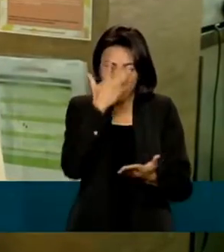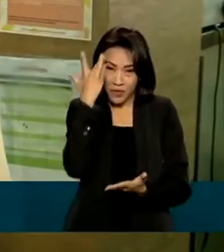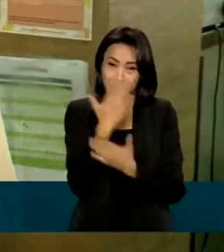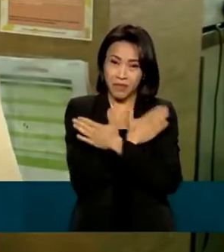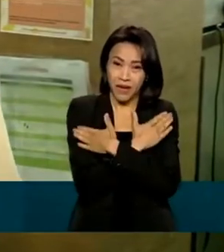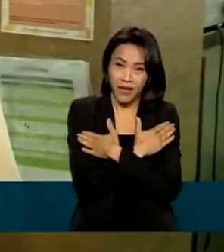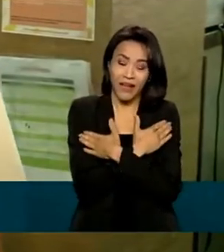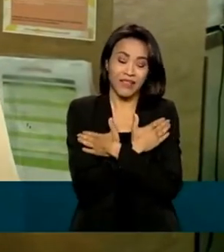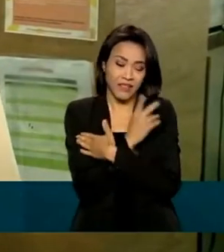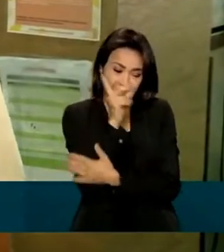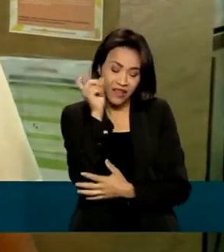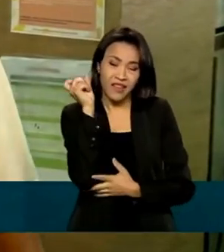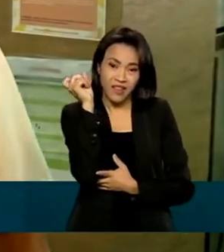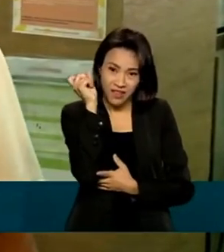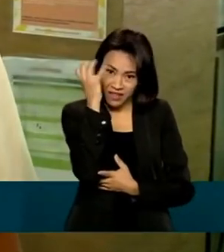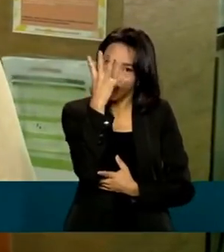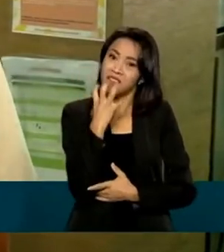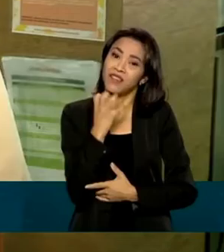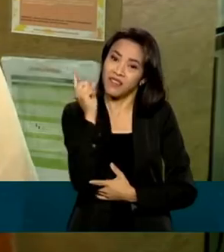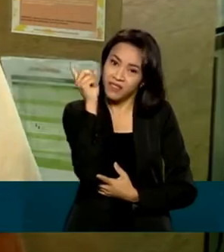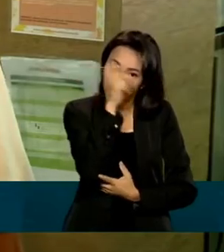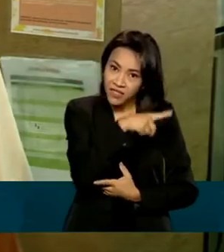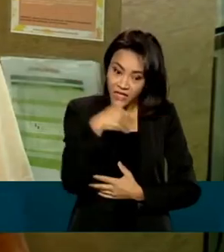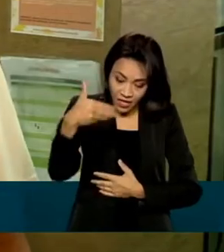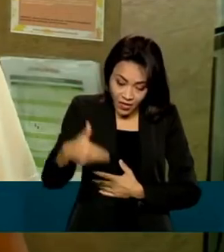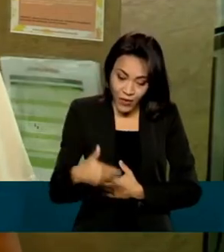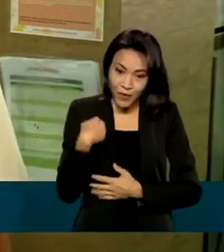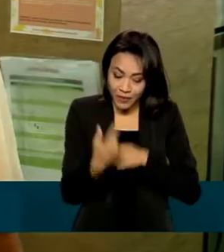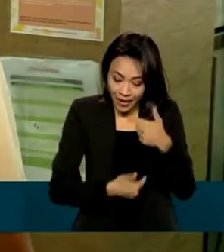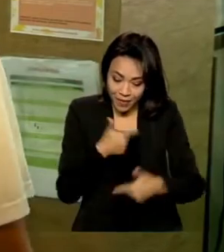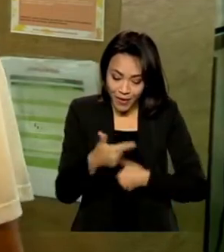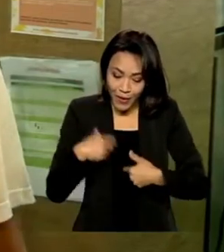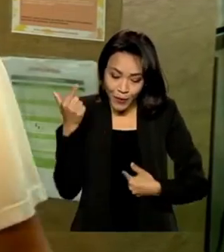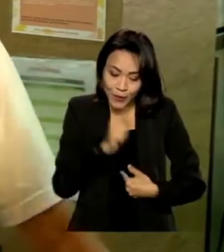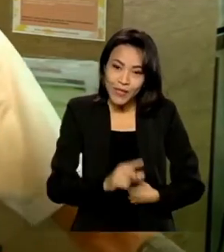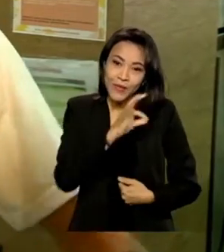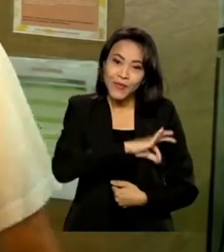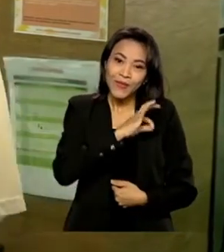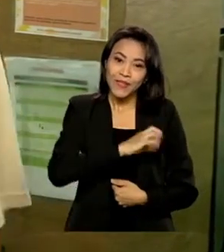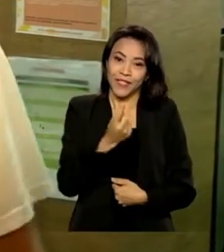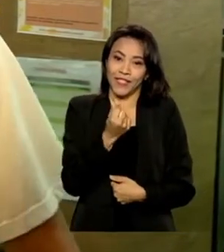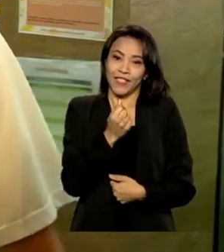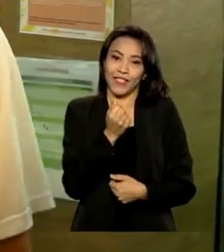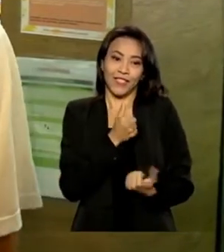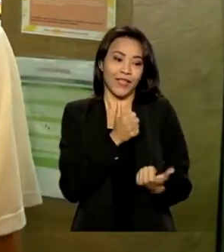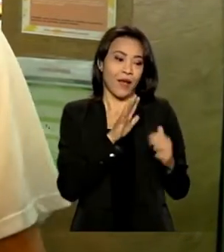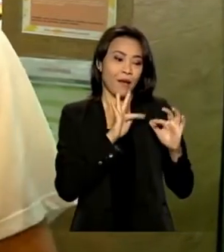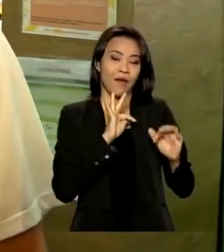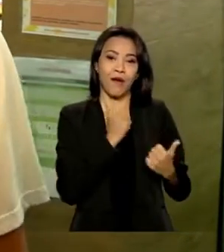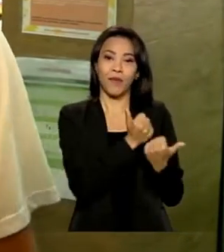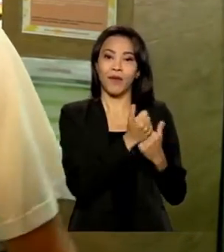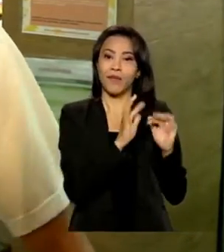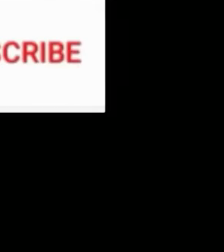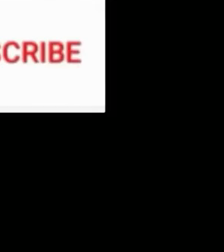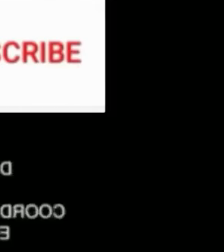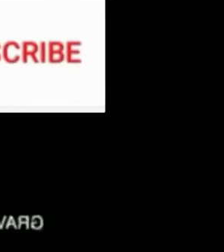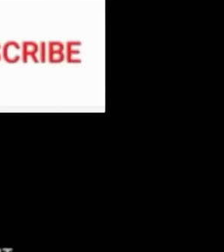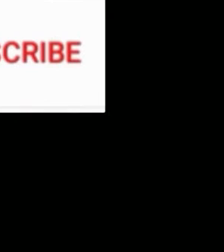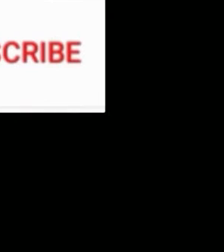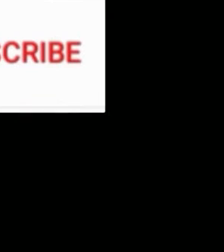é um negócio sério. E hoje, com um trabalho desse, eu garanto sustento da minha família, sustento da minha filha. E é muito bom.